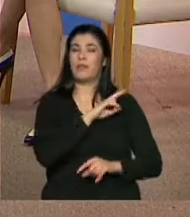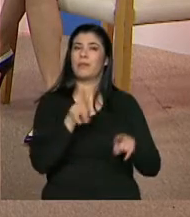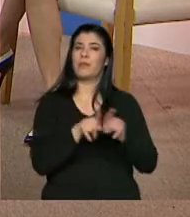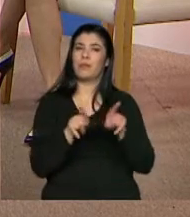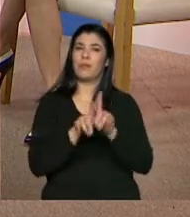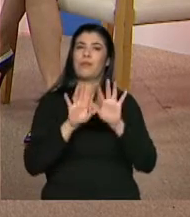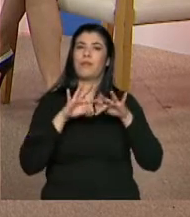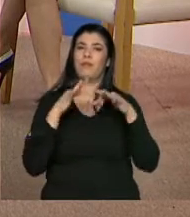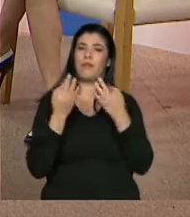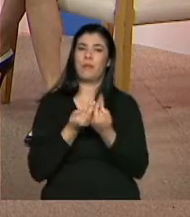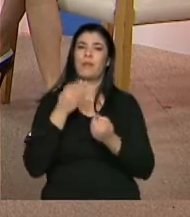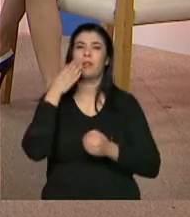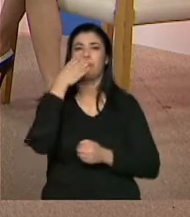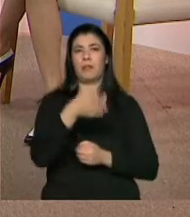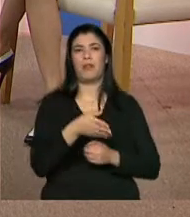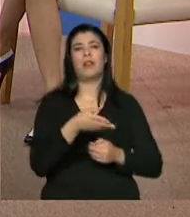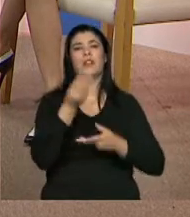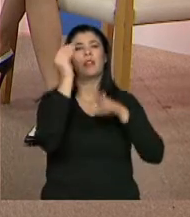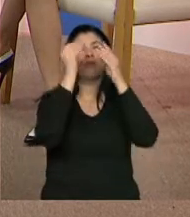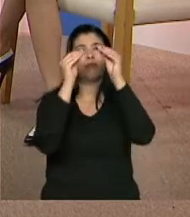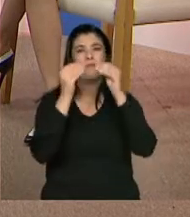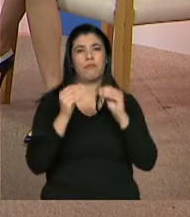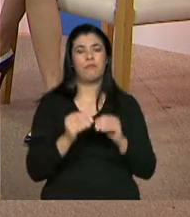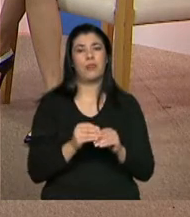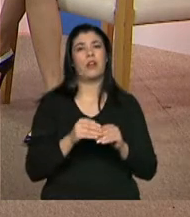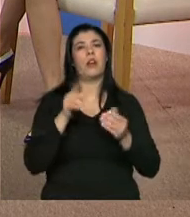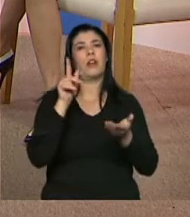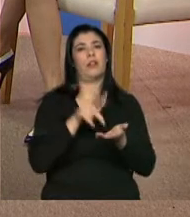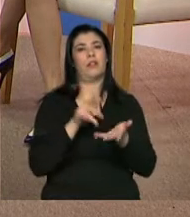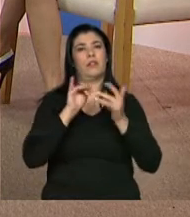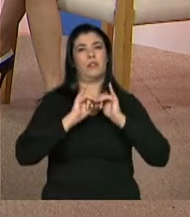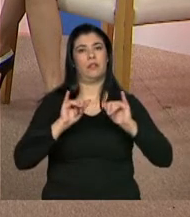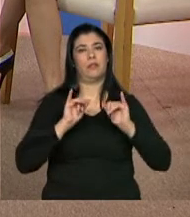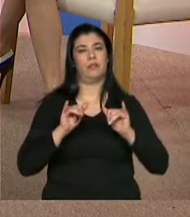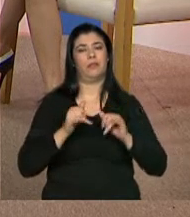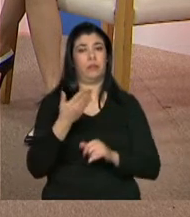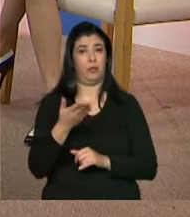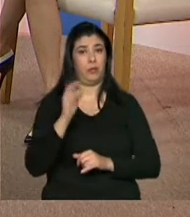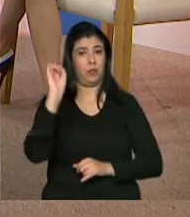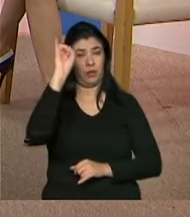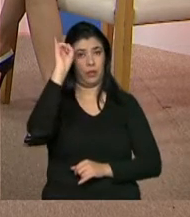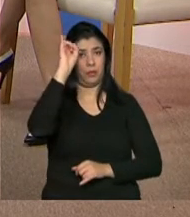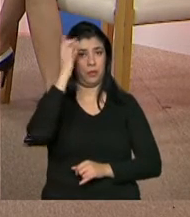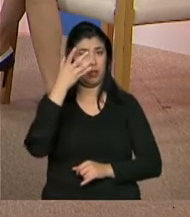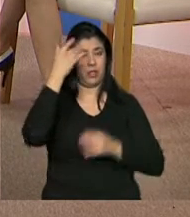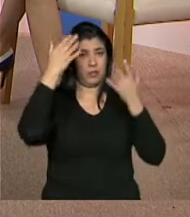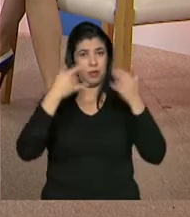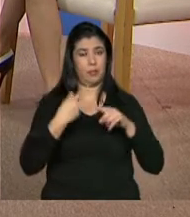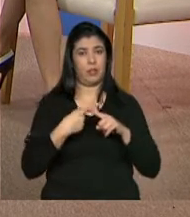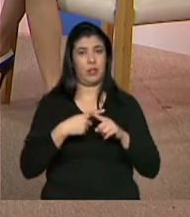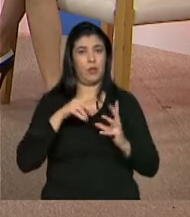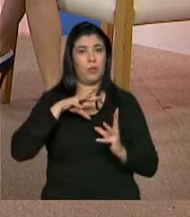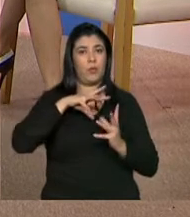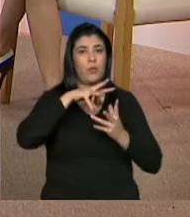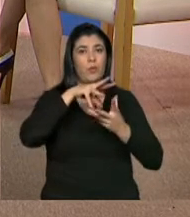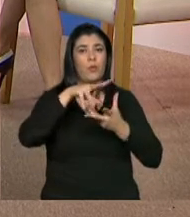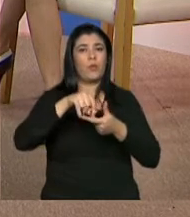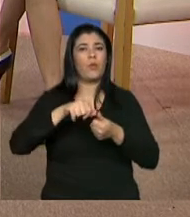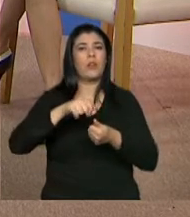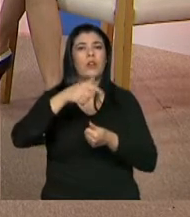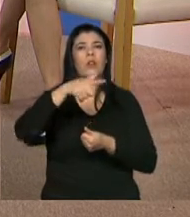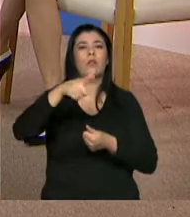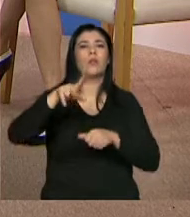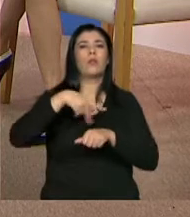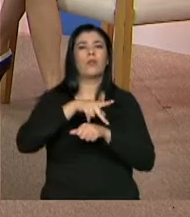manter atualizado. Exatamente, isso está muito claro, Isso que a Delice falou é importantíssimo. Em nível internacional, a gente vê claramente isso. Tem muitos países que têm